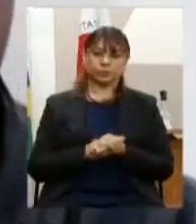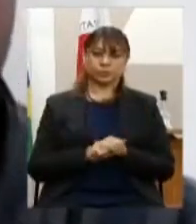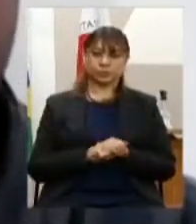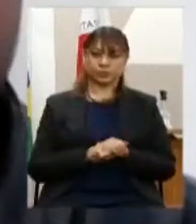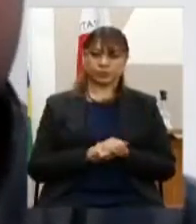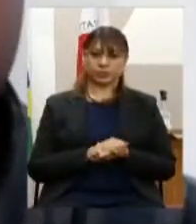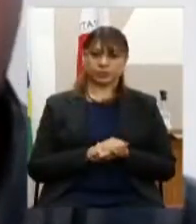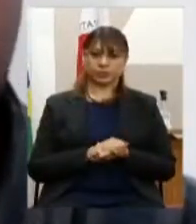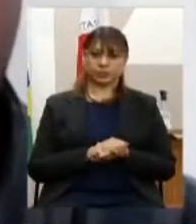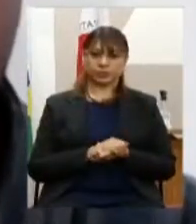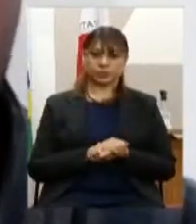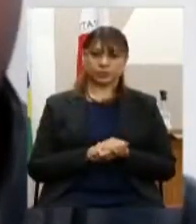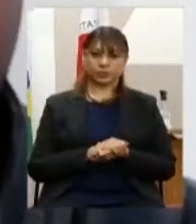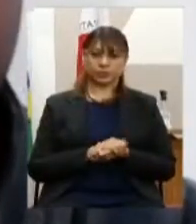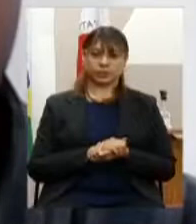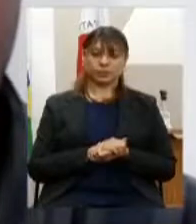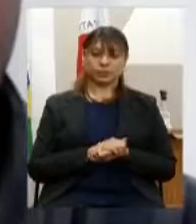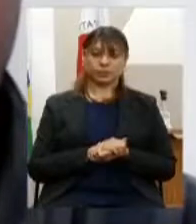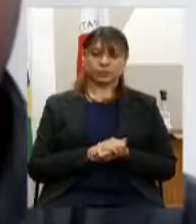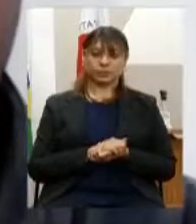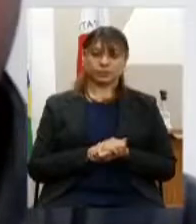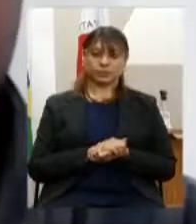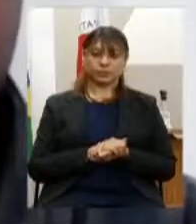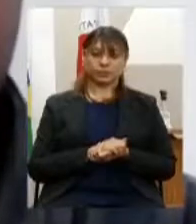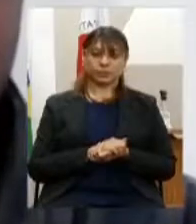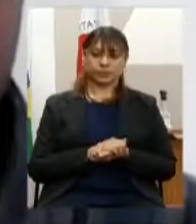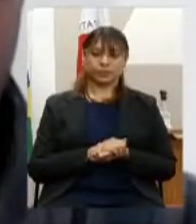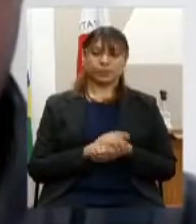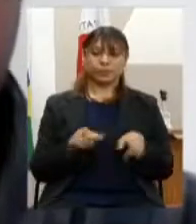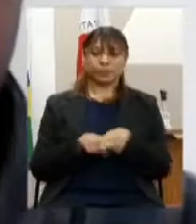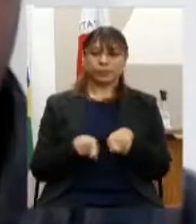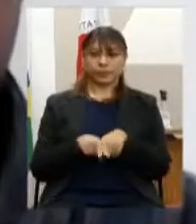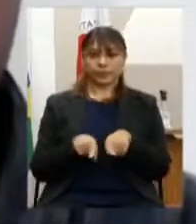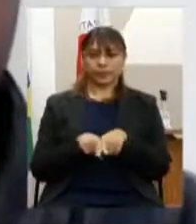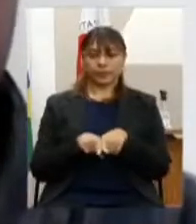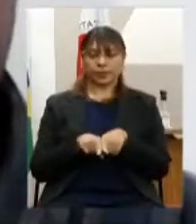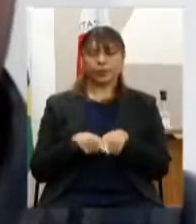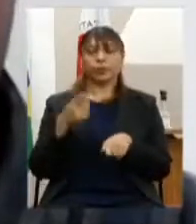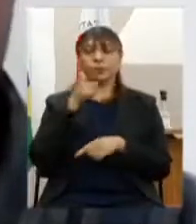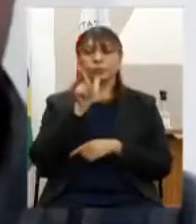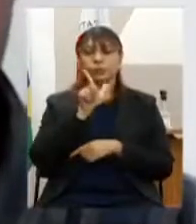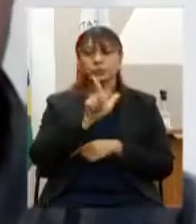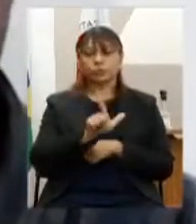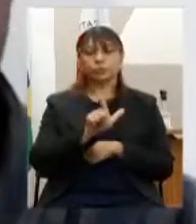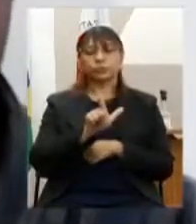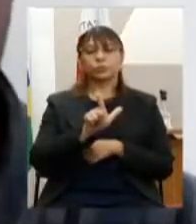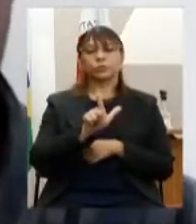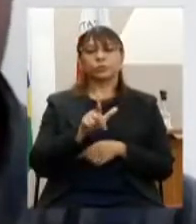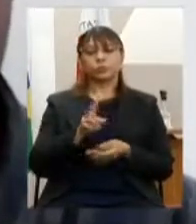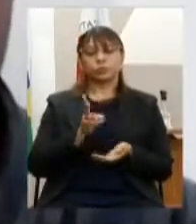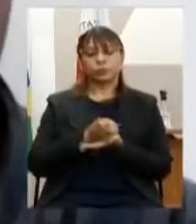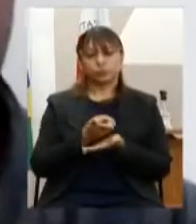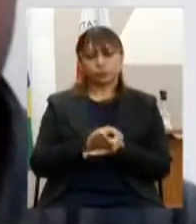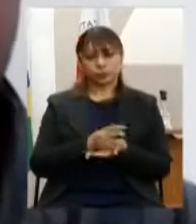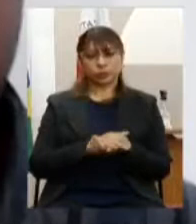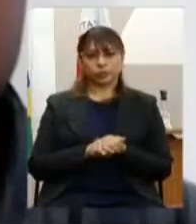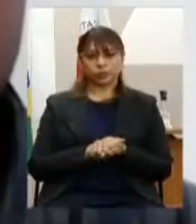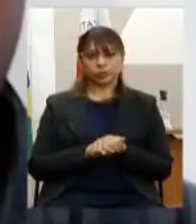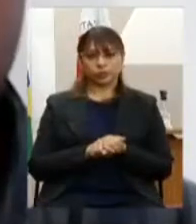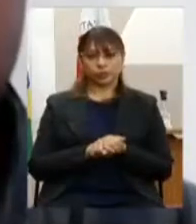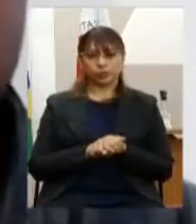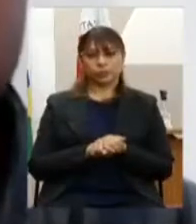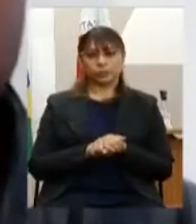para a energia solar fotovoltaica, com visitas, com vistas à manutenção e isenção do ICMS